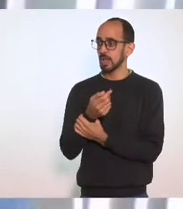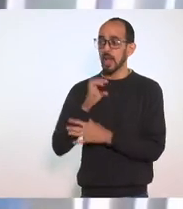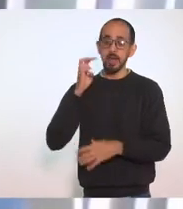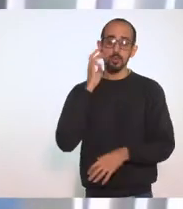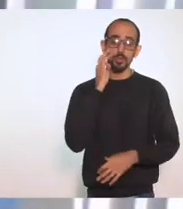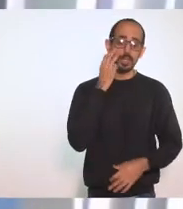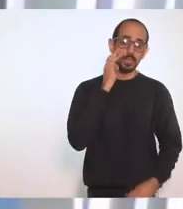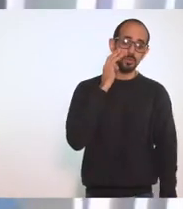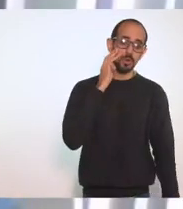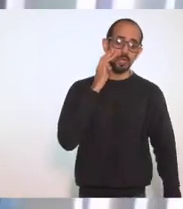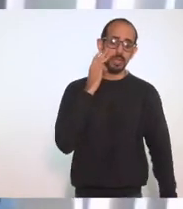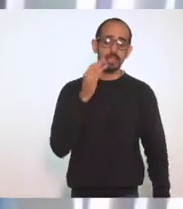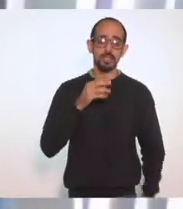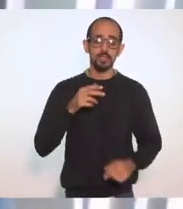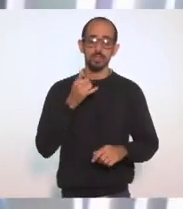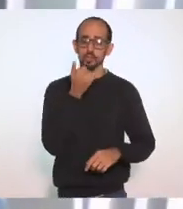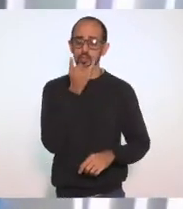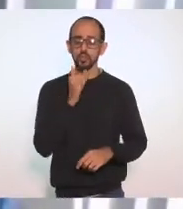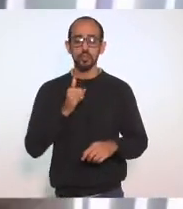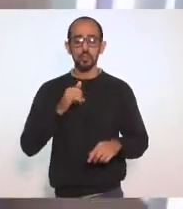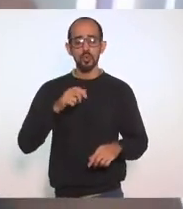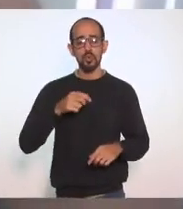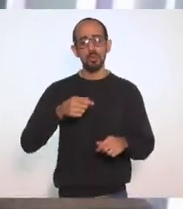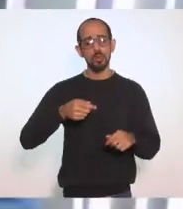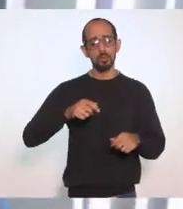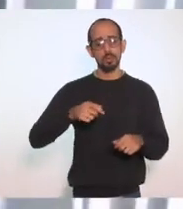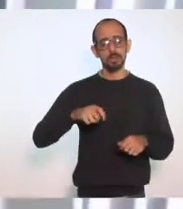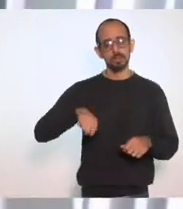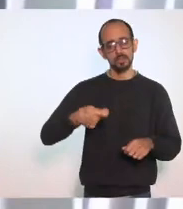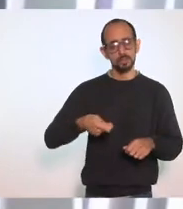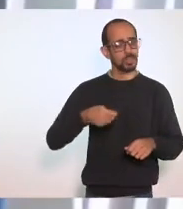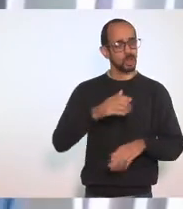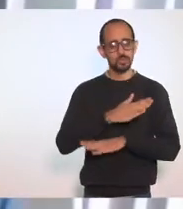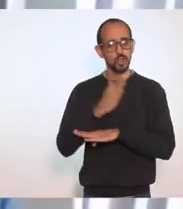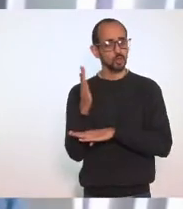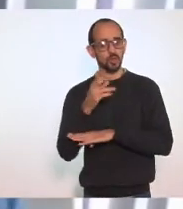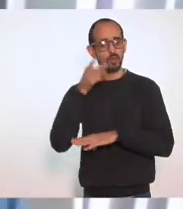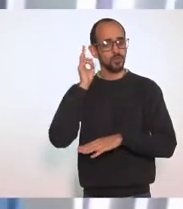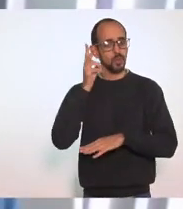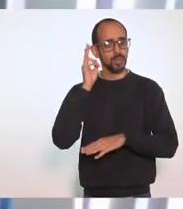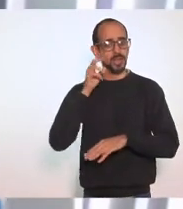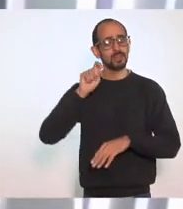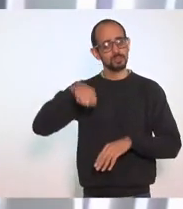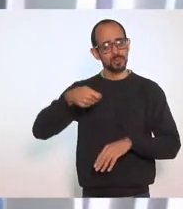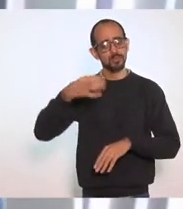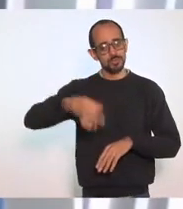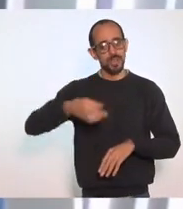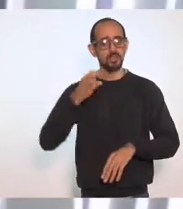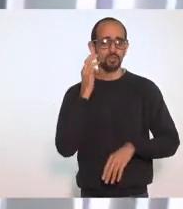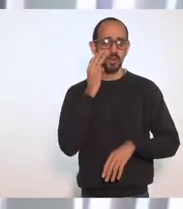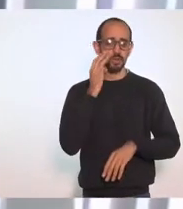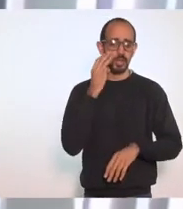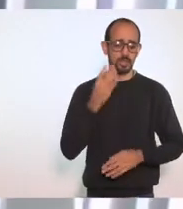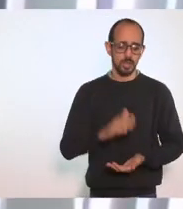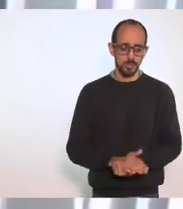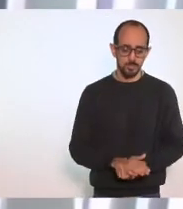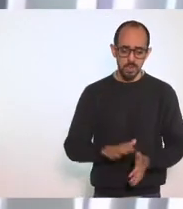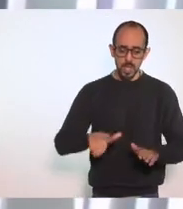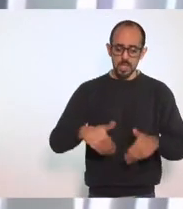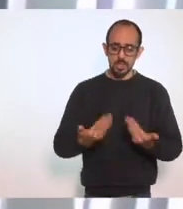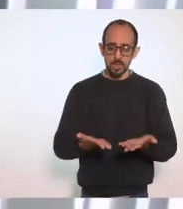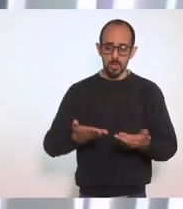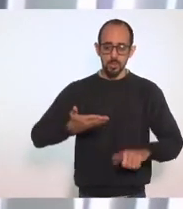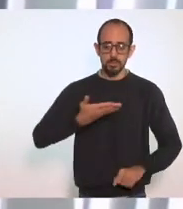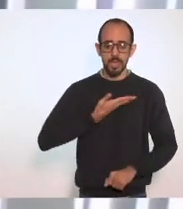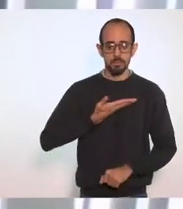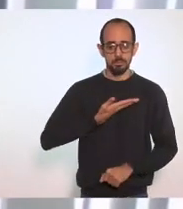Senhoras deputadas Senhores deputados Deputada Mônica Francisco Minha querida Companheira E amiga